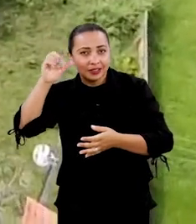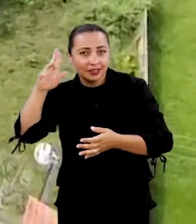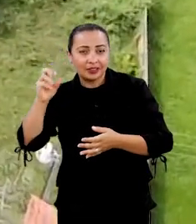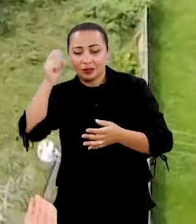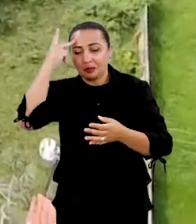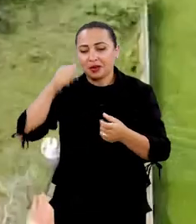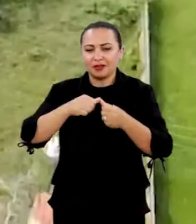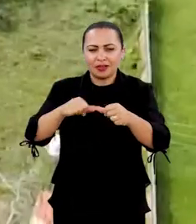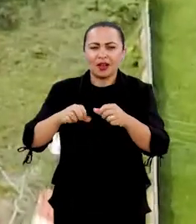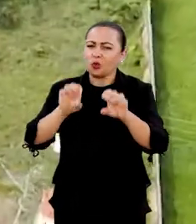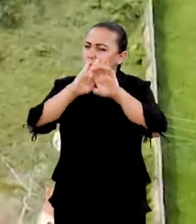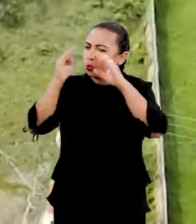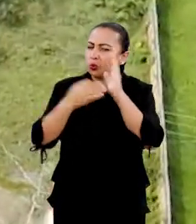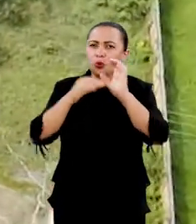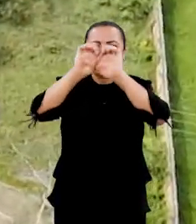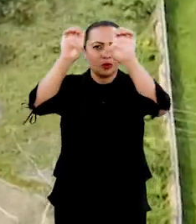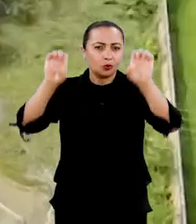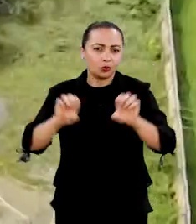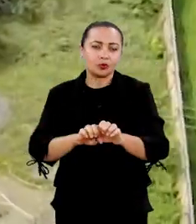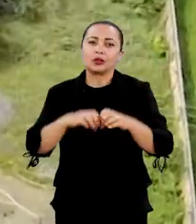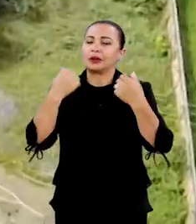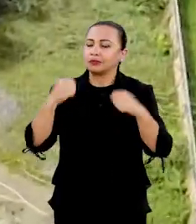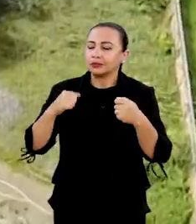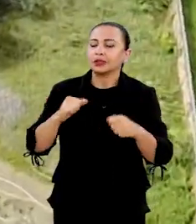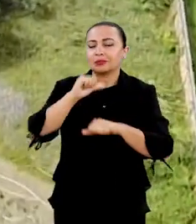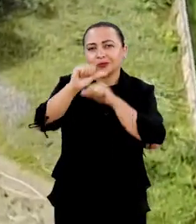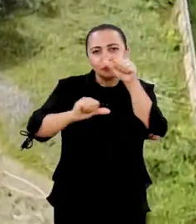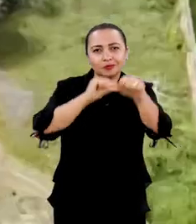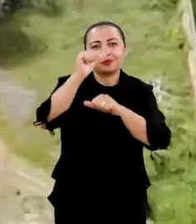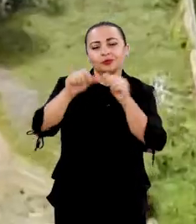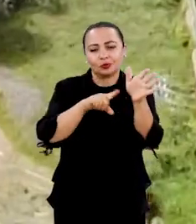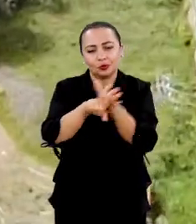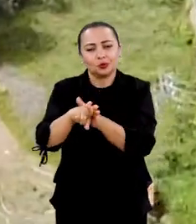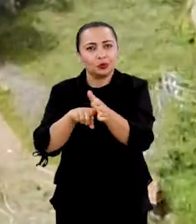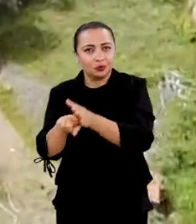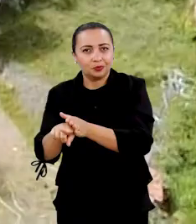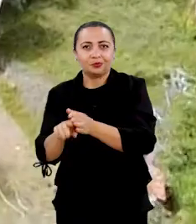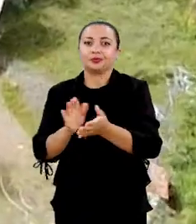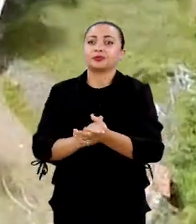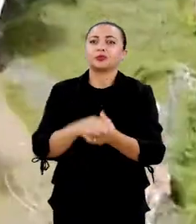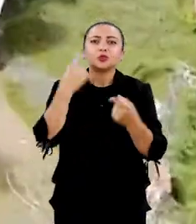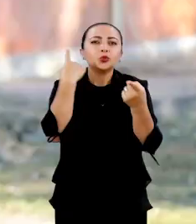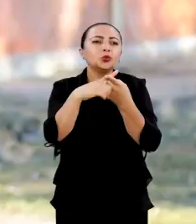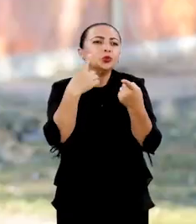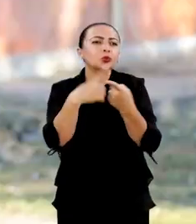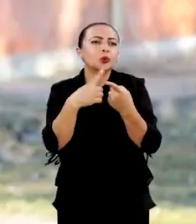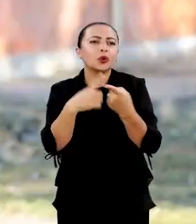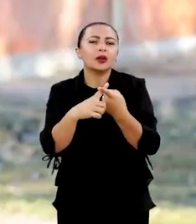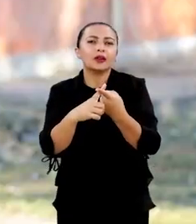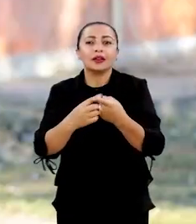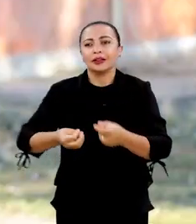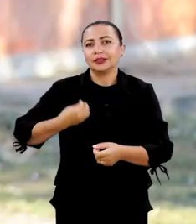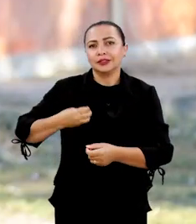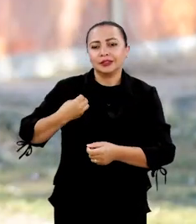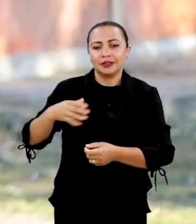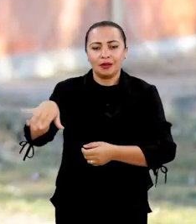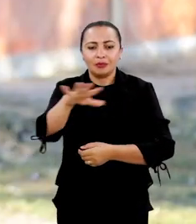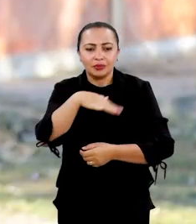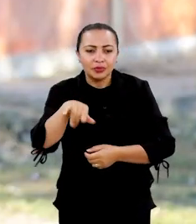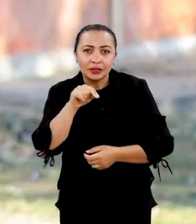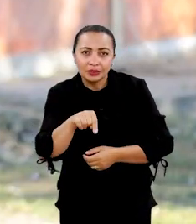para instalarmos toda a infraestrutura necessária para desenvolvermos pesquisa. O porquê de